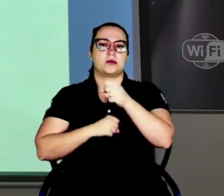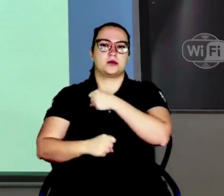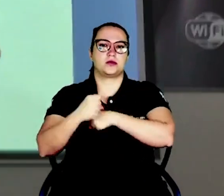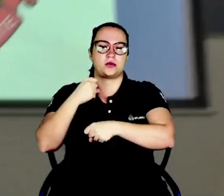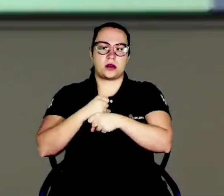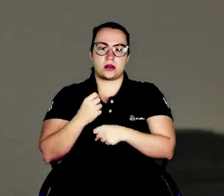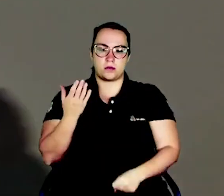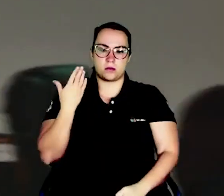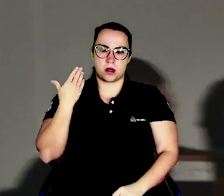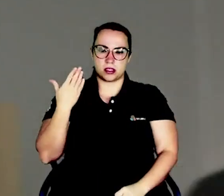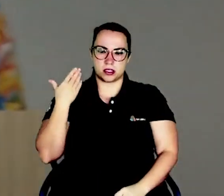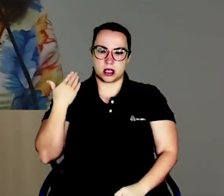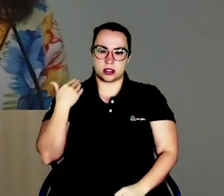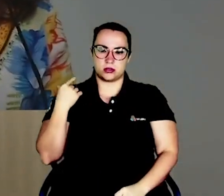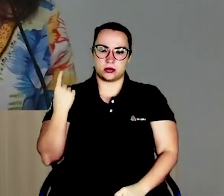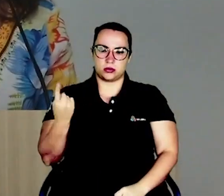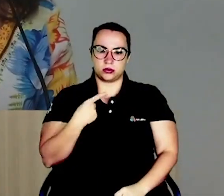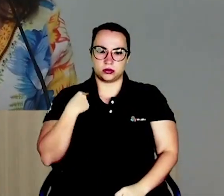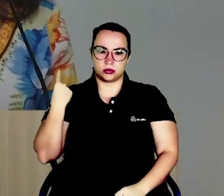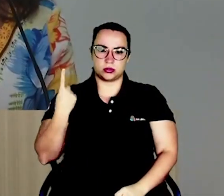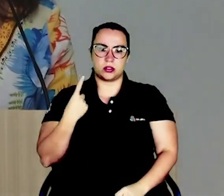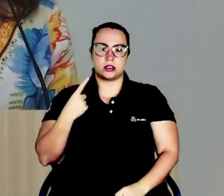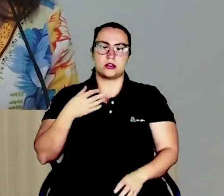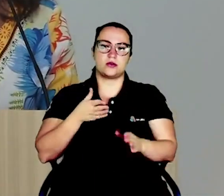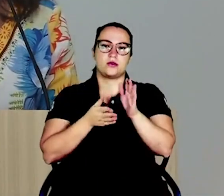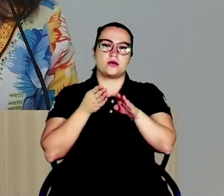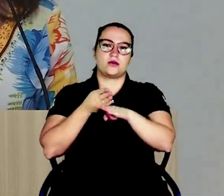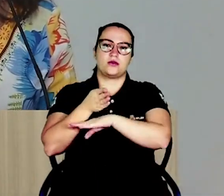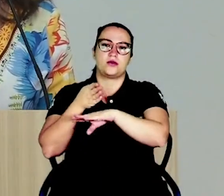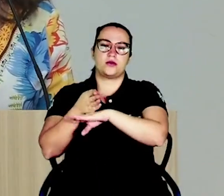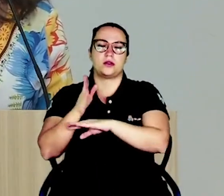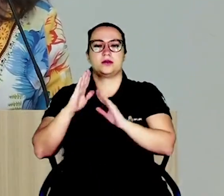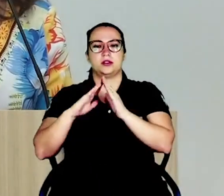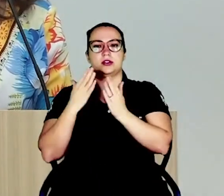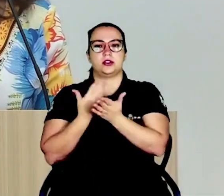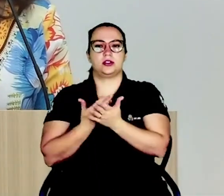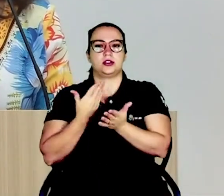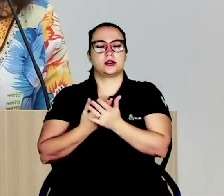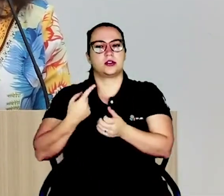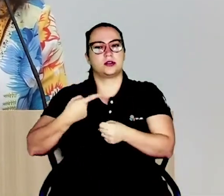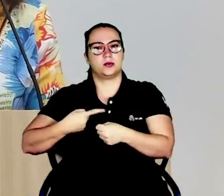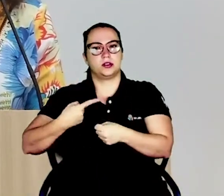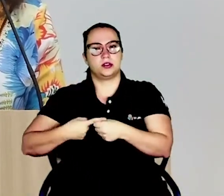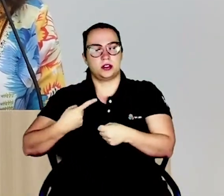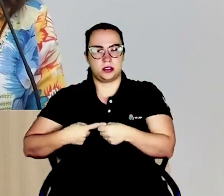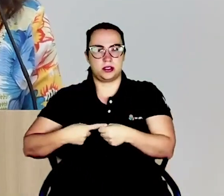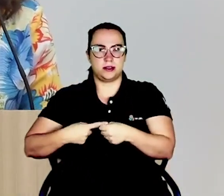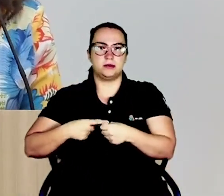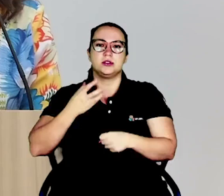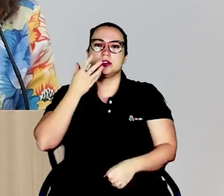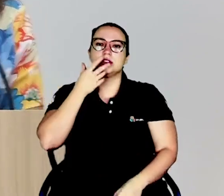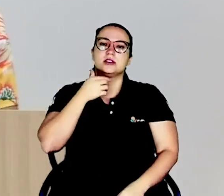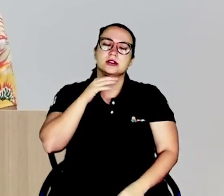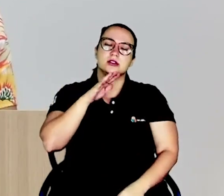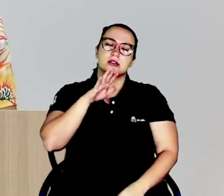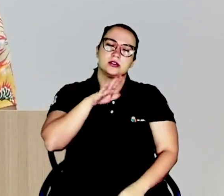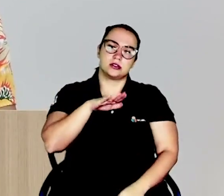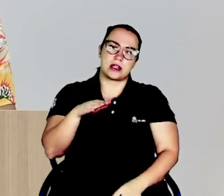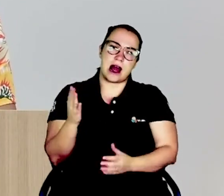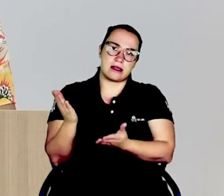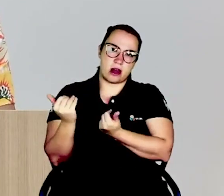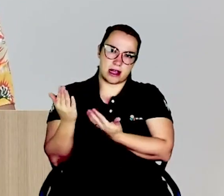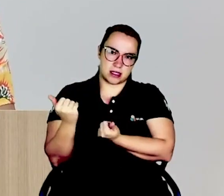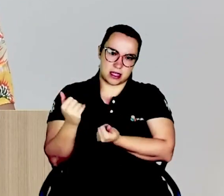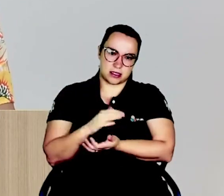Nós passamos por todas as escolas do município, no que diz respeito à adolescência, e falando